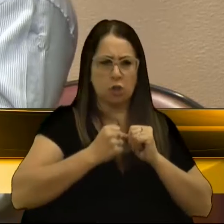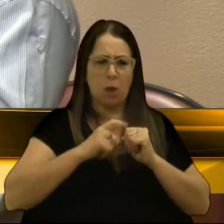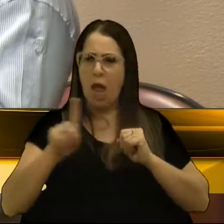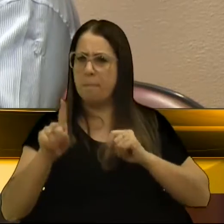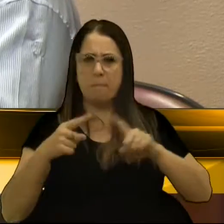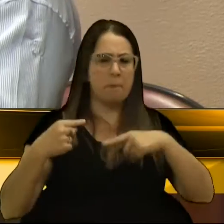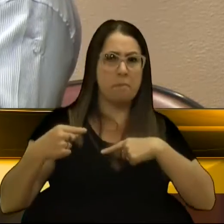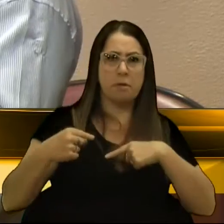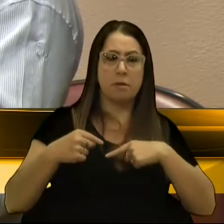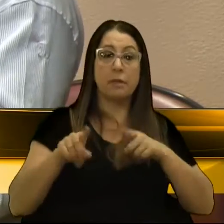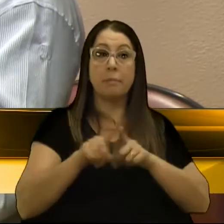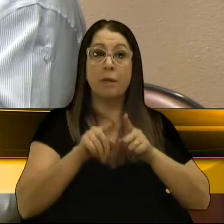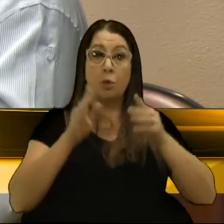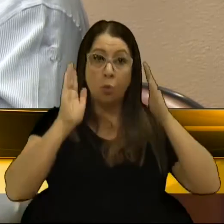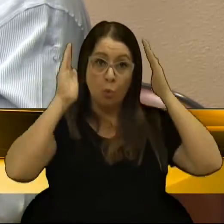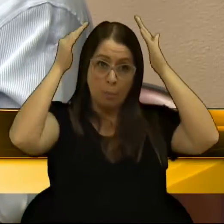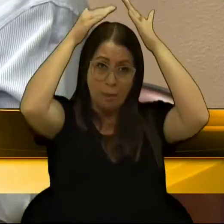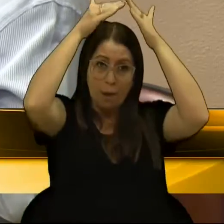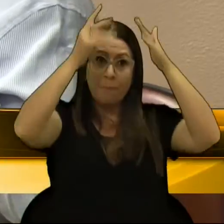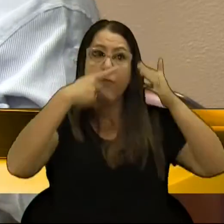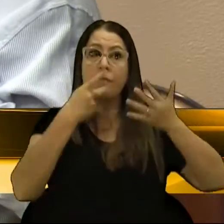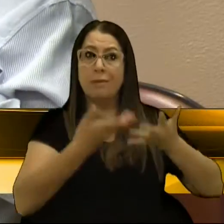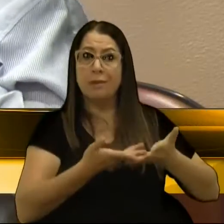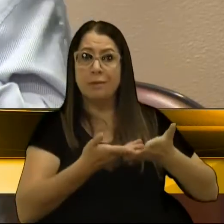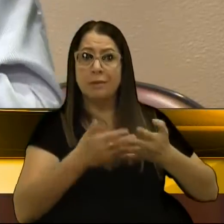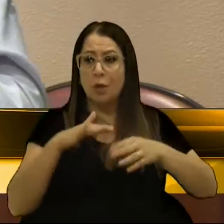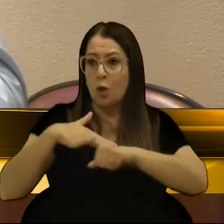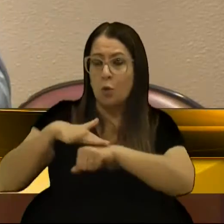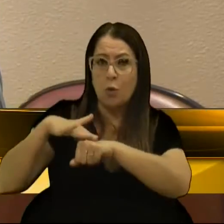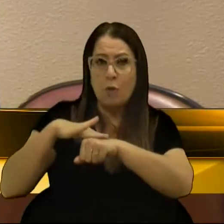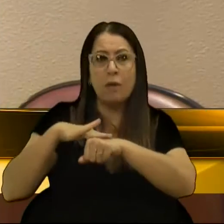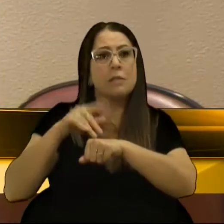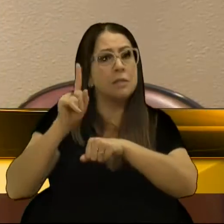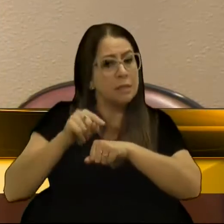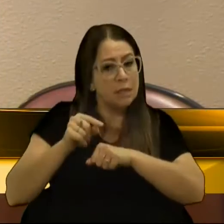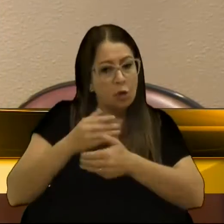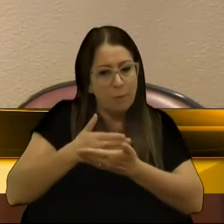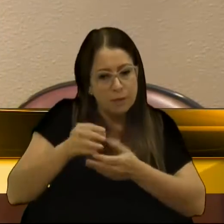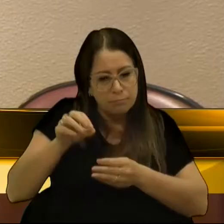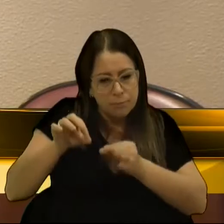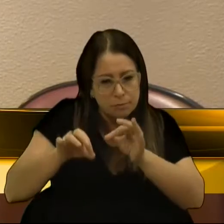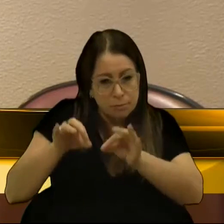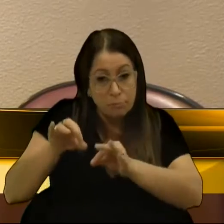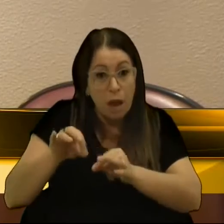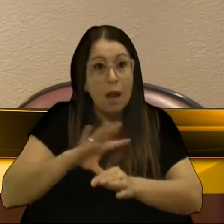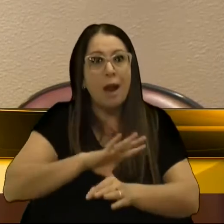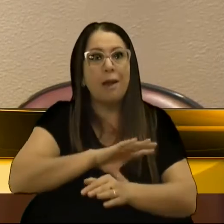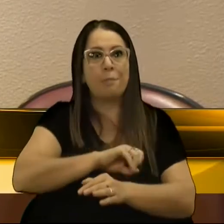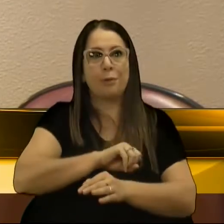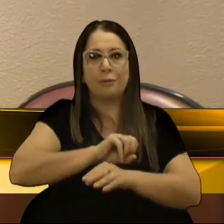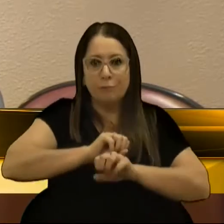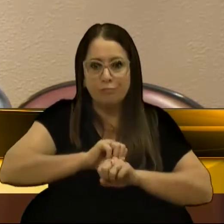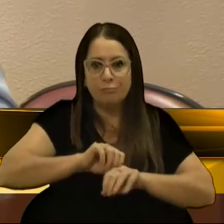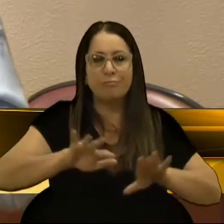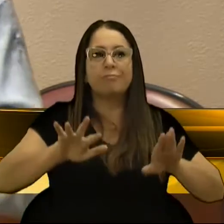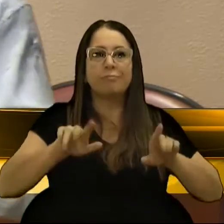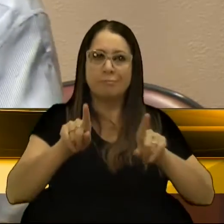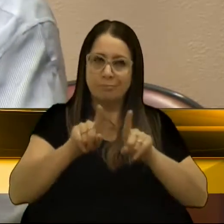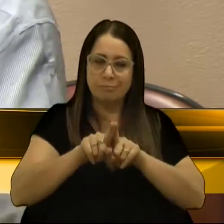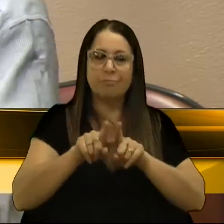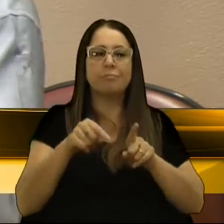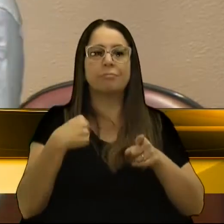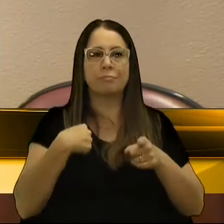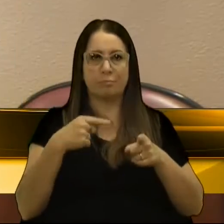próprio Papa Francisco fala. Diálogo é uma semente de amor. Então, quero também